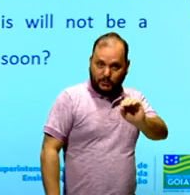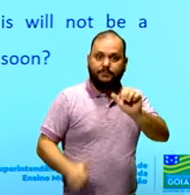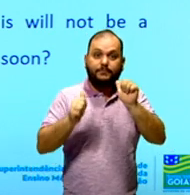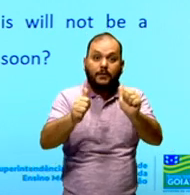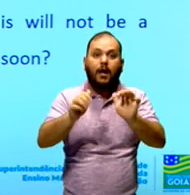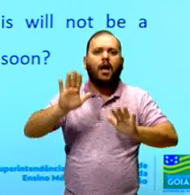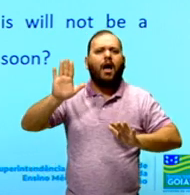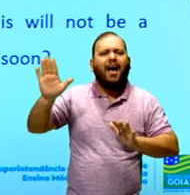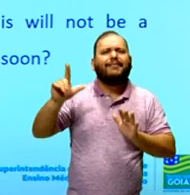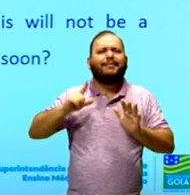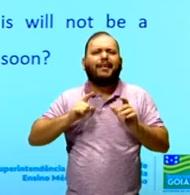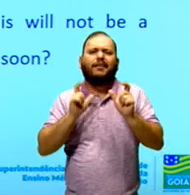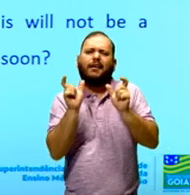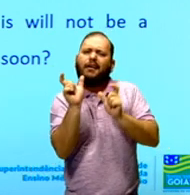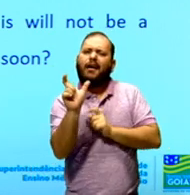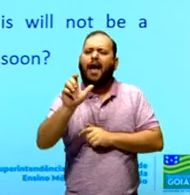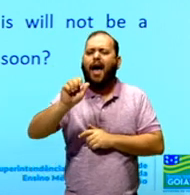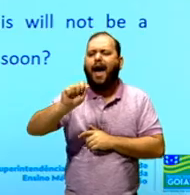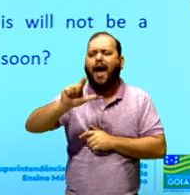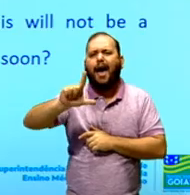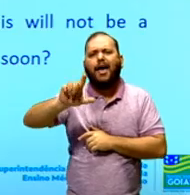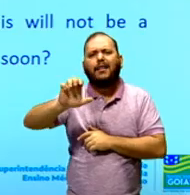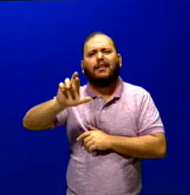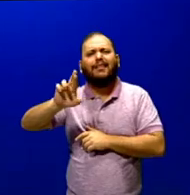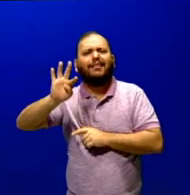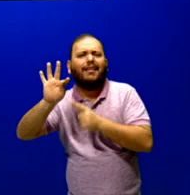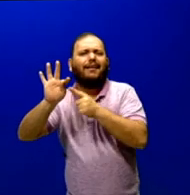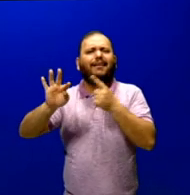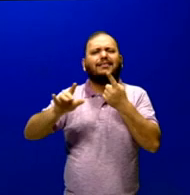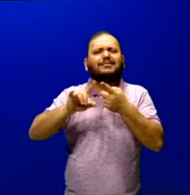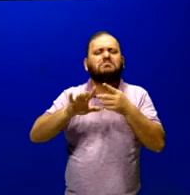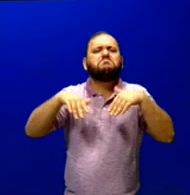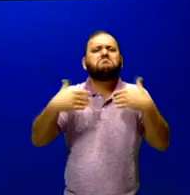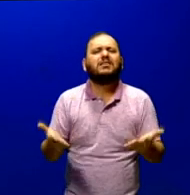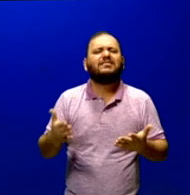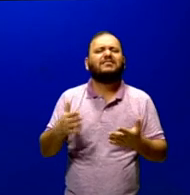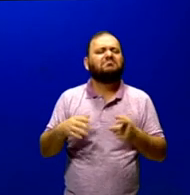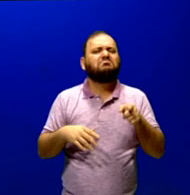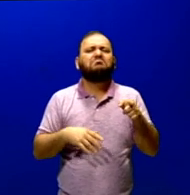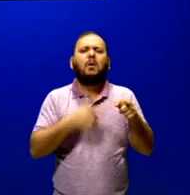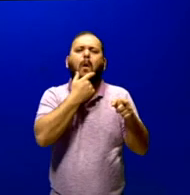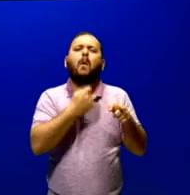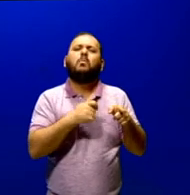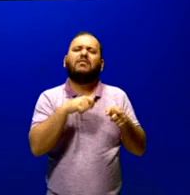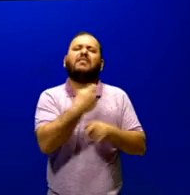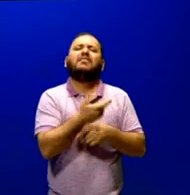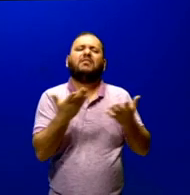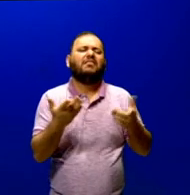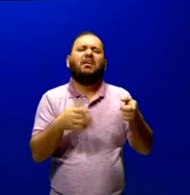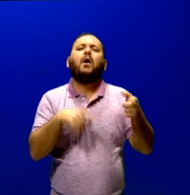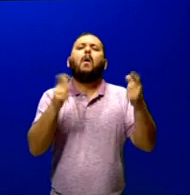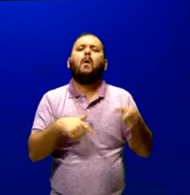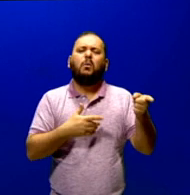alerta, fique em alerta. Ok, mas quem é Boris Johnson? De quem que nós estamos falando? Quando eu falo jornal